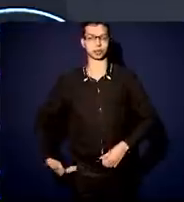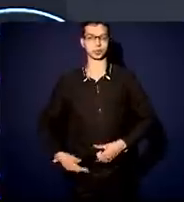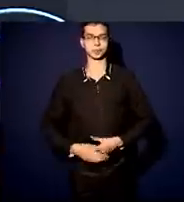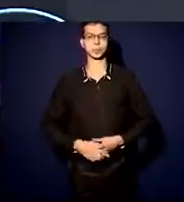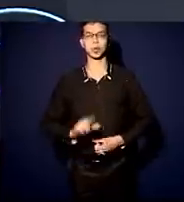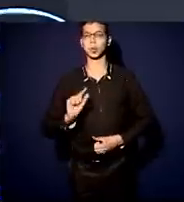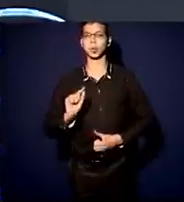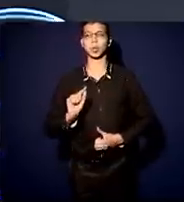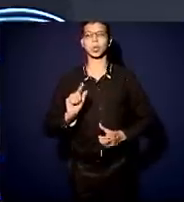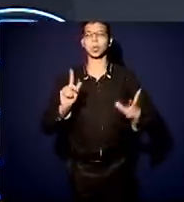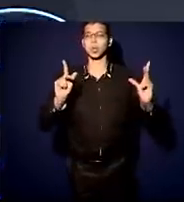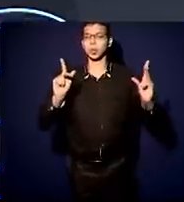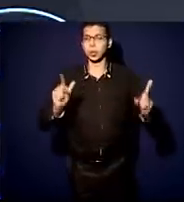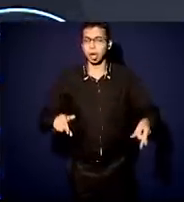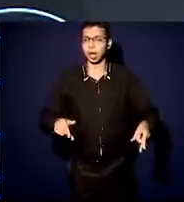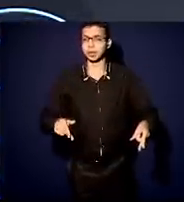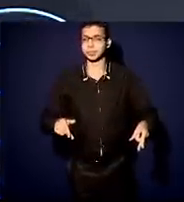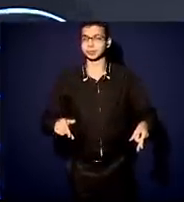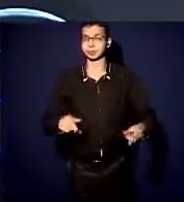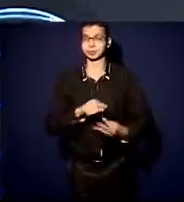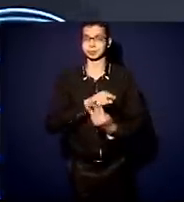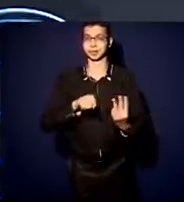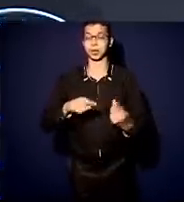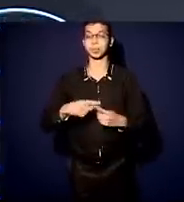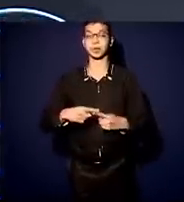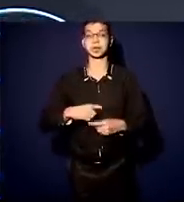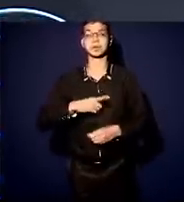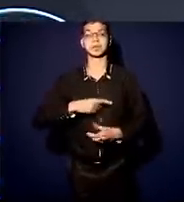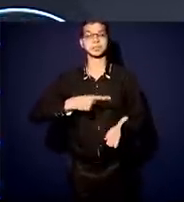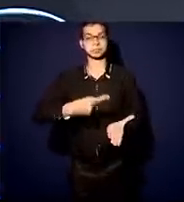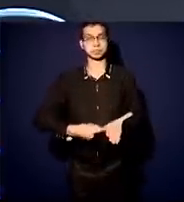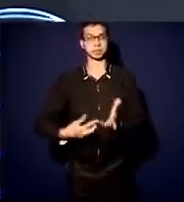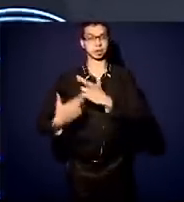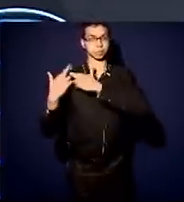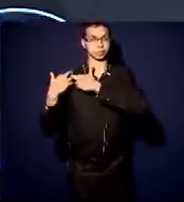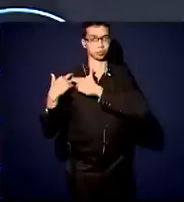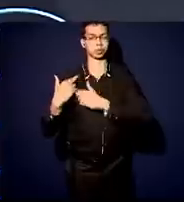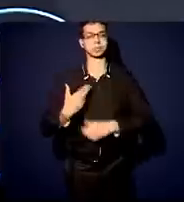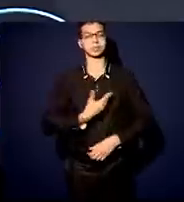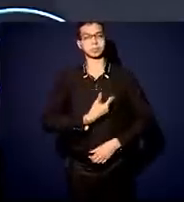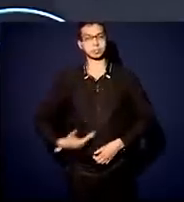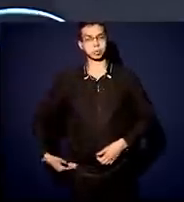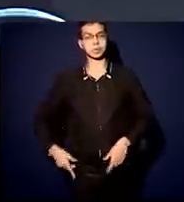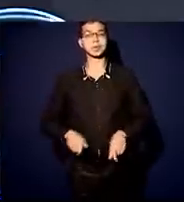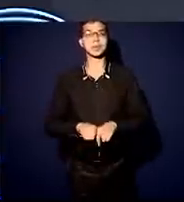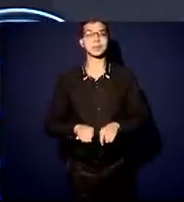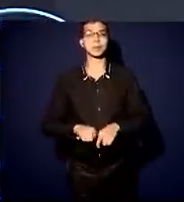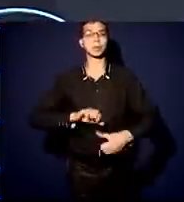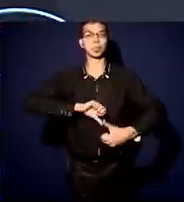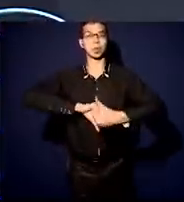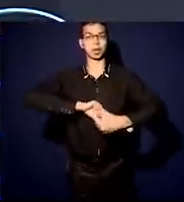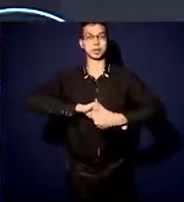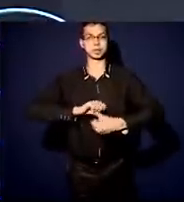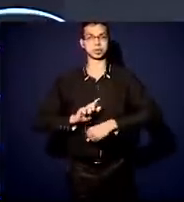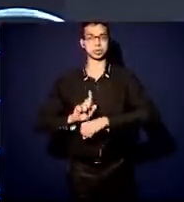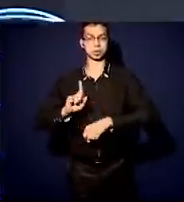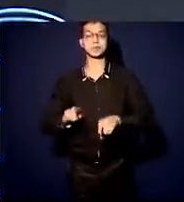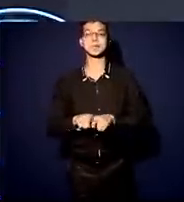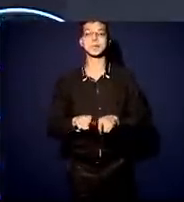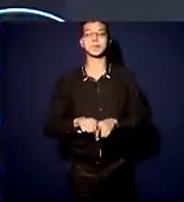o compromisso com a coisa pública, a qualidade de gestão, o bom senso, a abertura ao diálogo